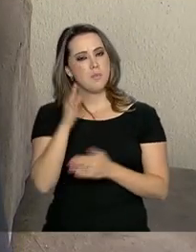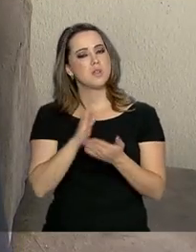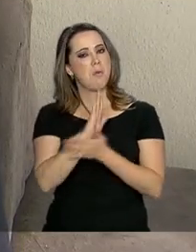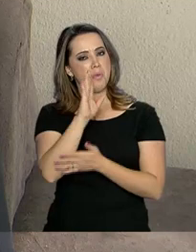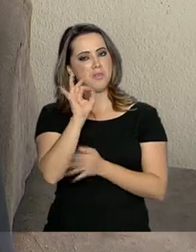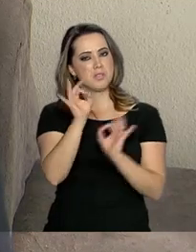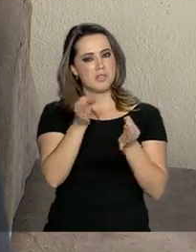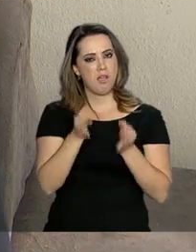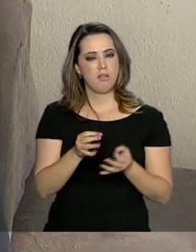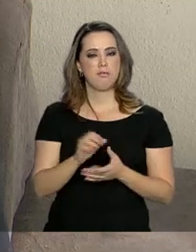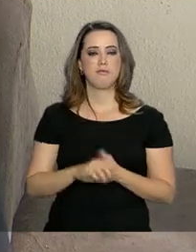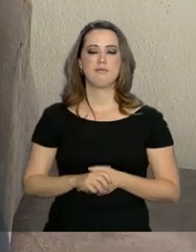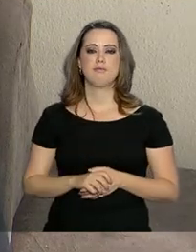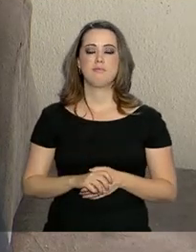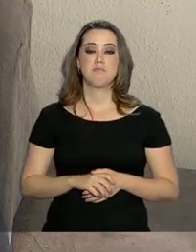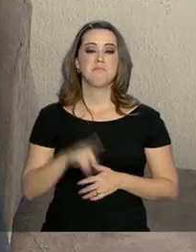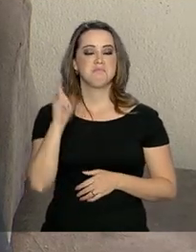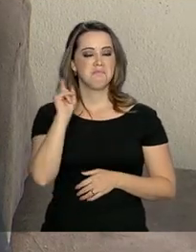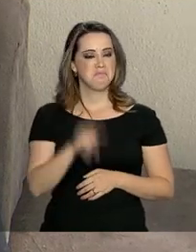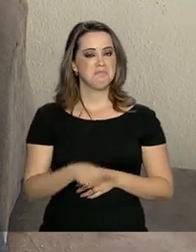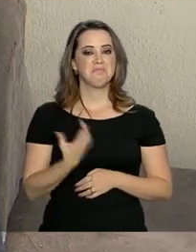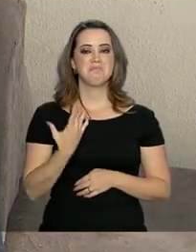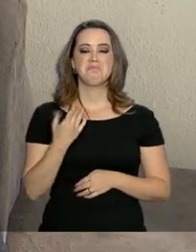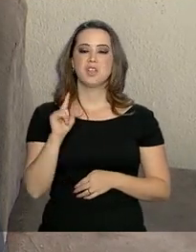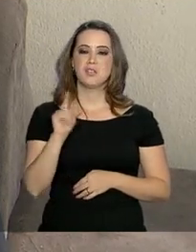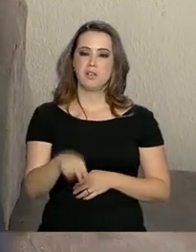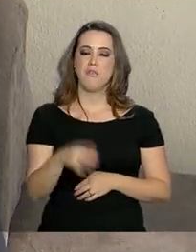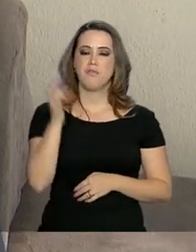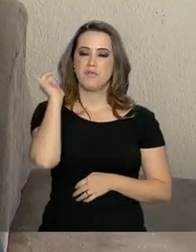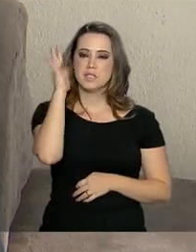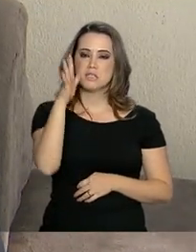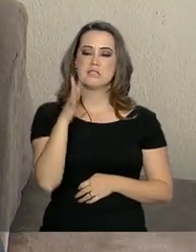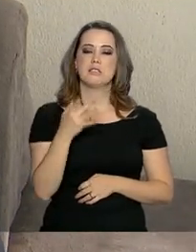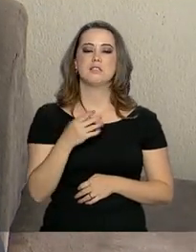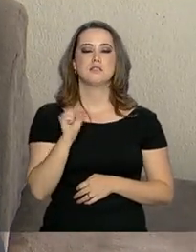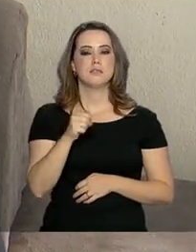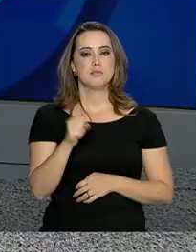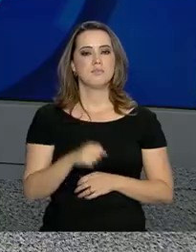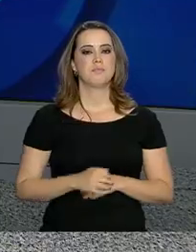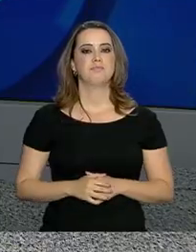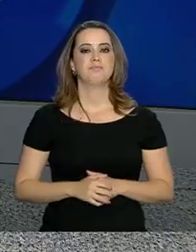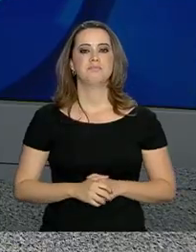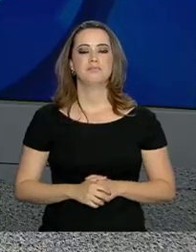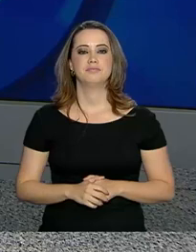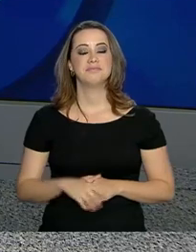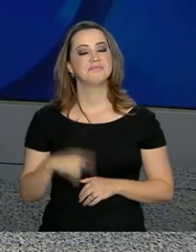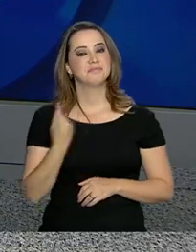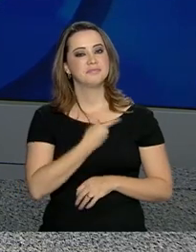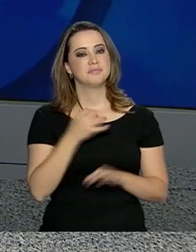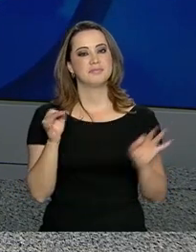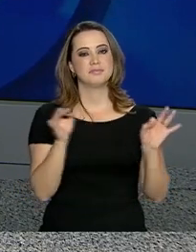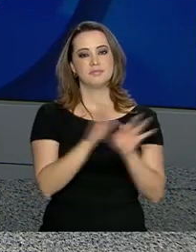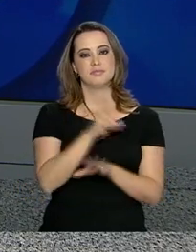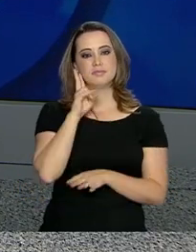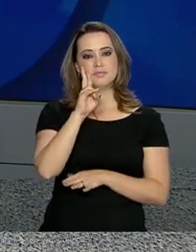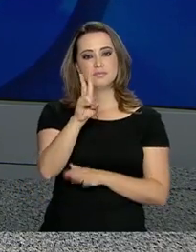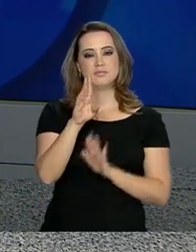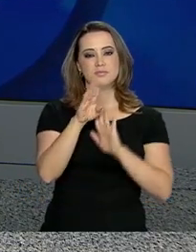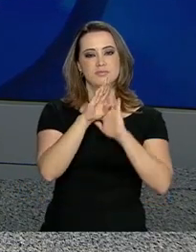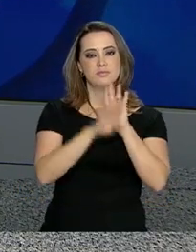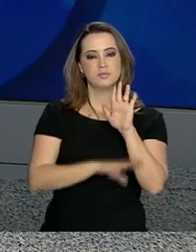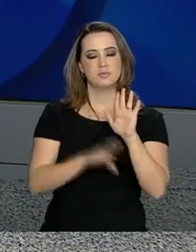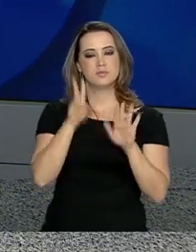gente consegue chegar até lá. Eu acho que é uma coisa que facilita muito já o nosso trabalho. Nós ficamos por aqui.